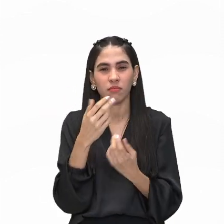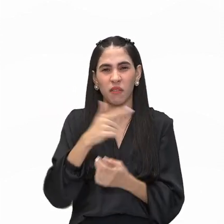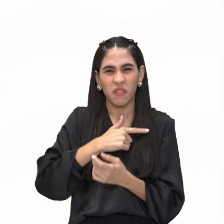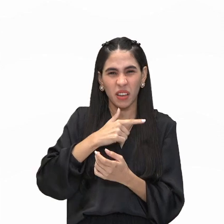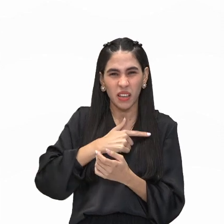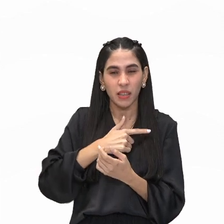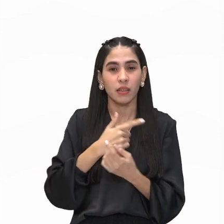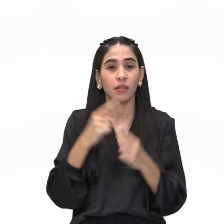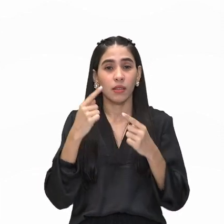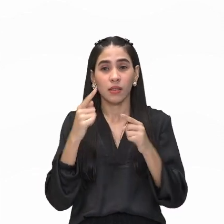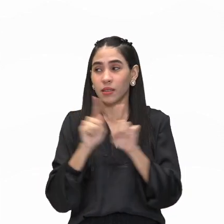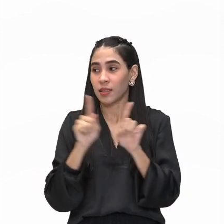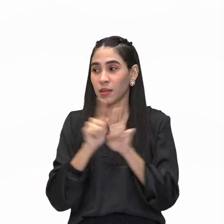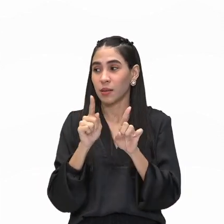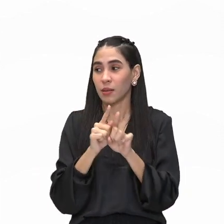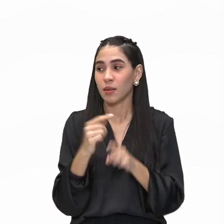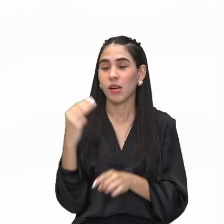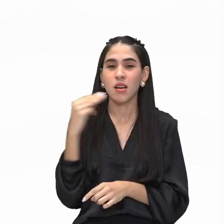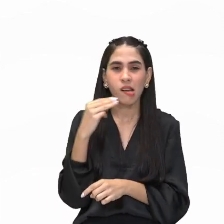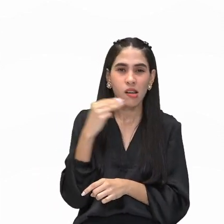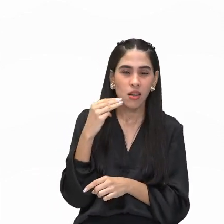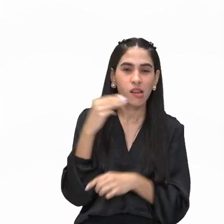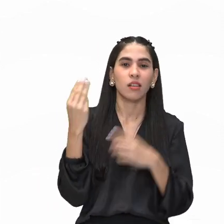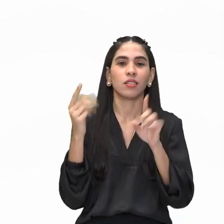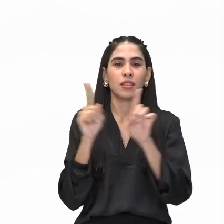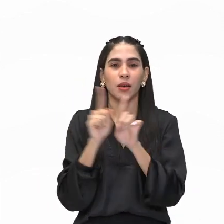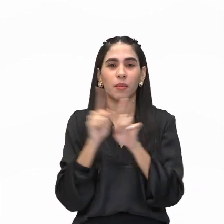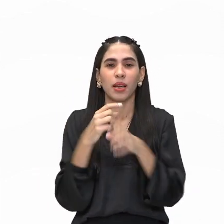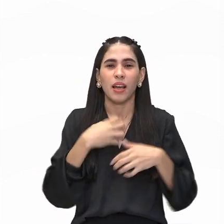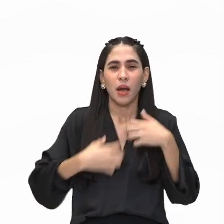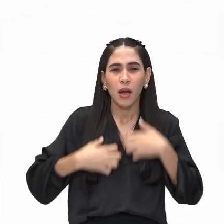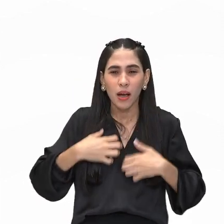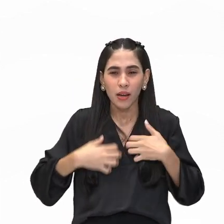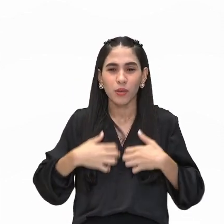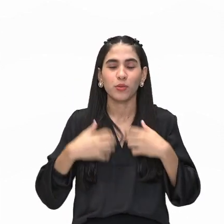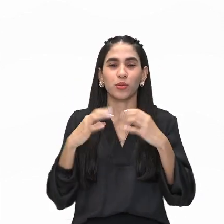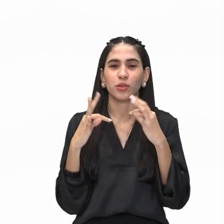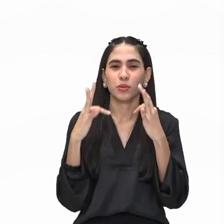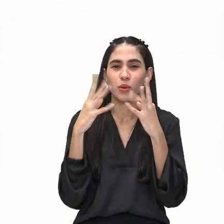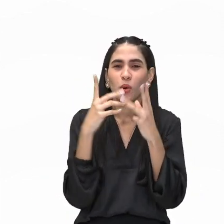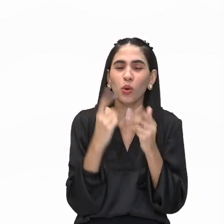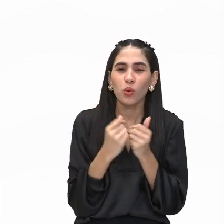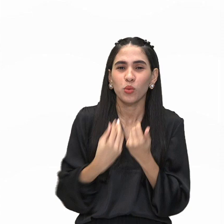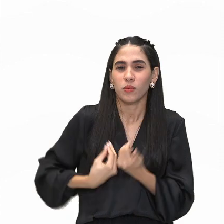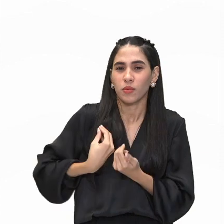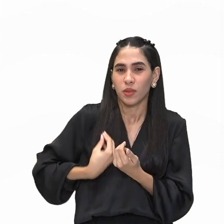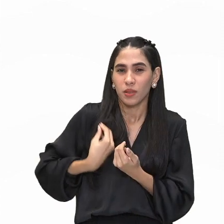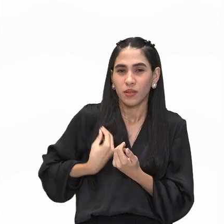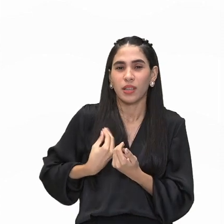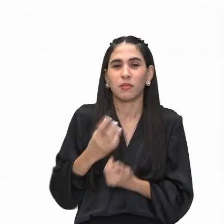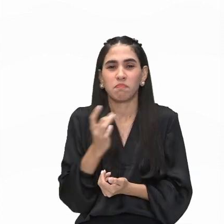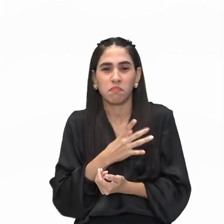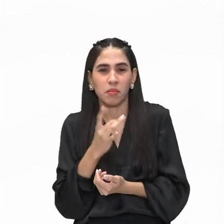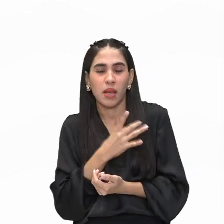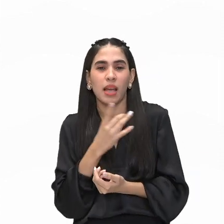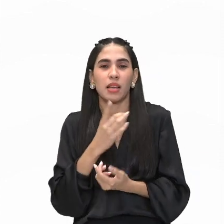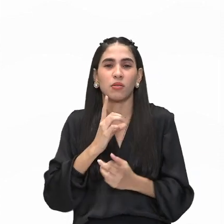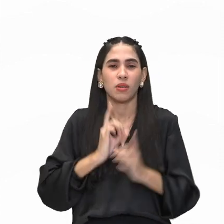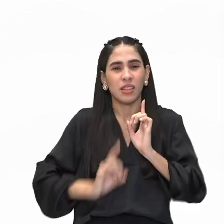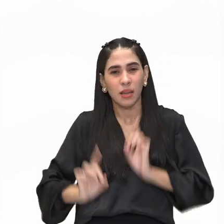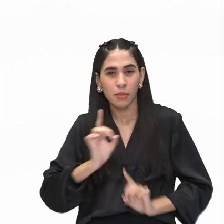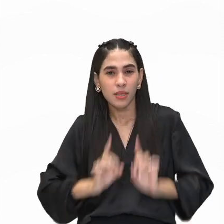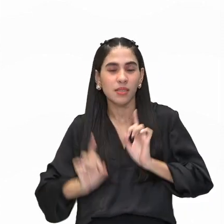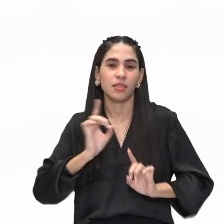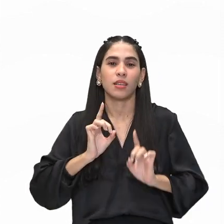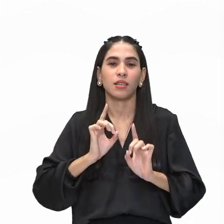demonstrando o seu interior, a sua angústia, tudo o que ele estava passando, seu medo, sua depressão.